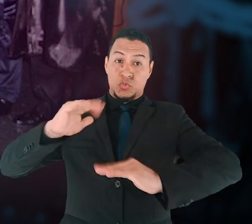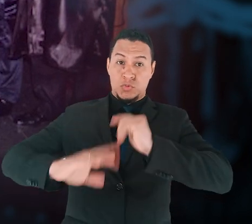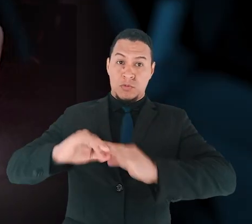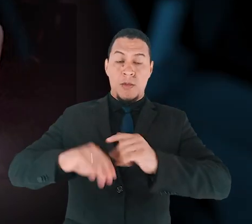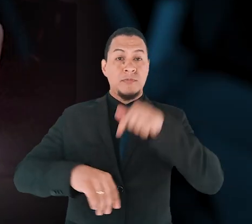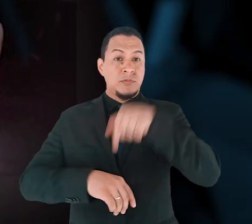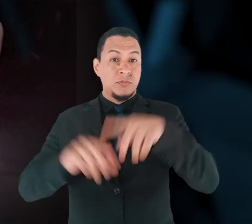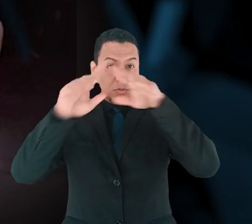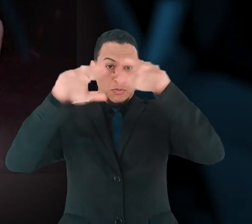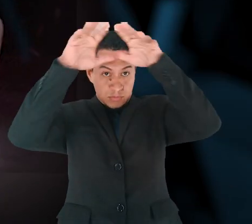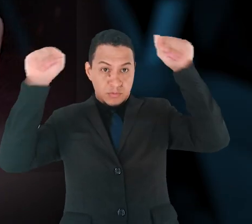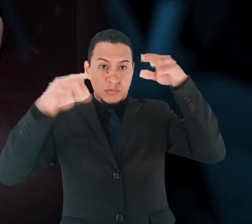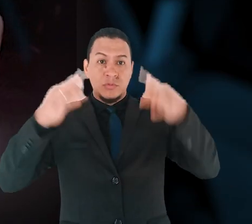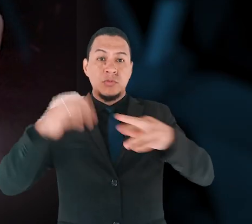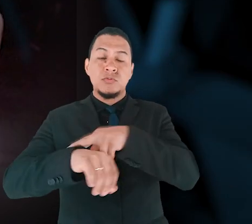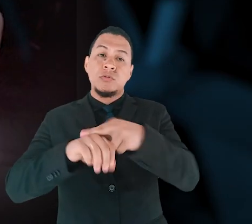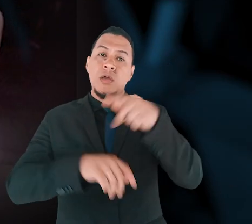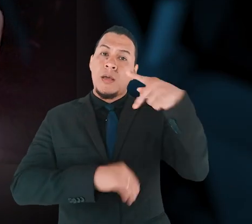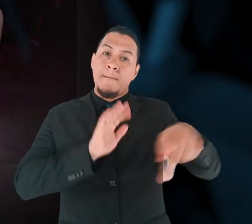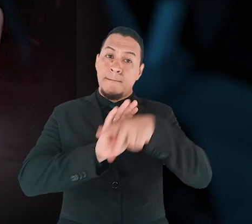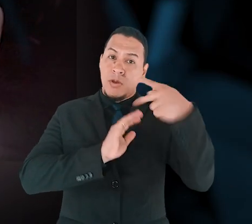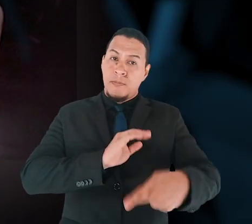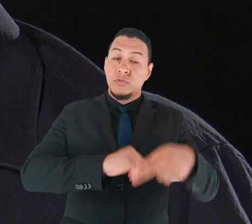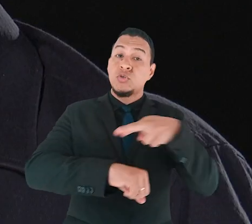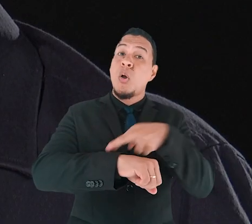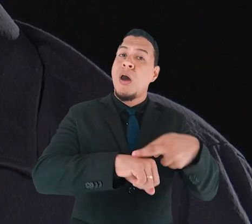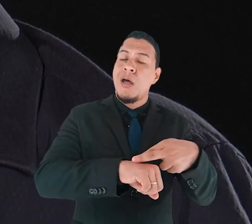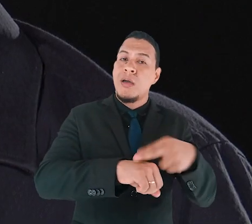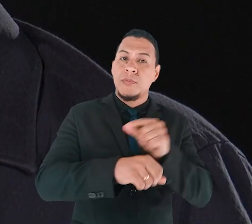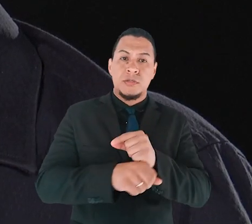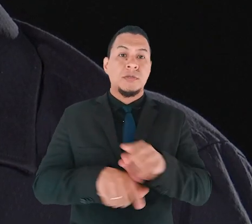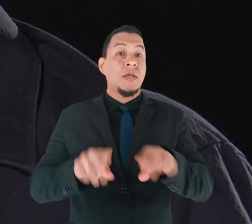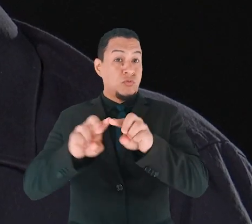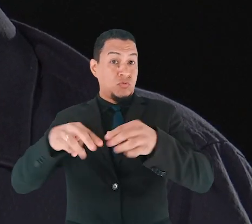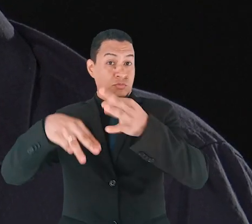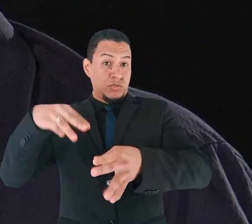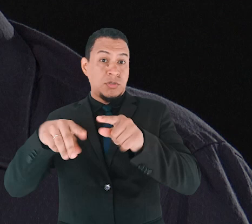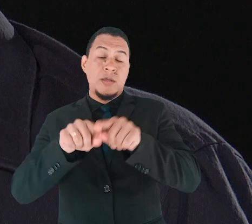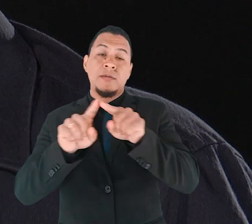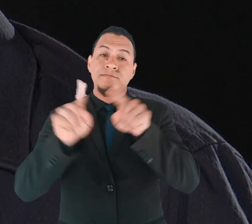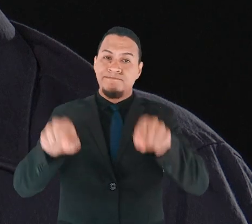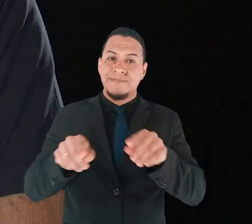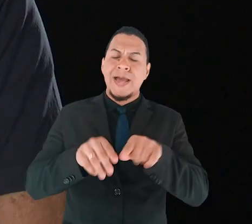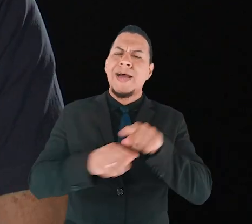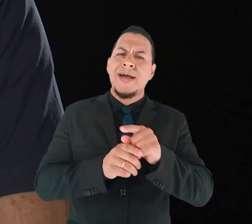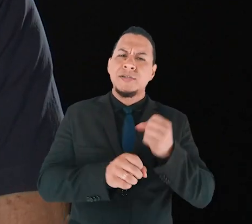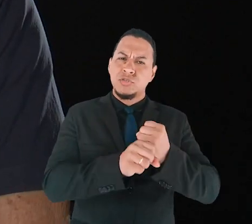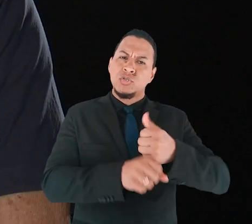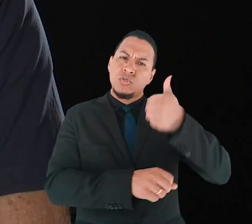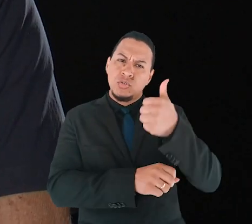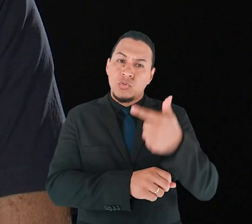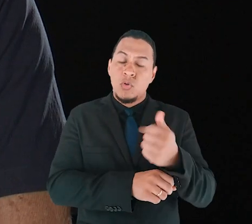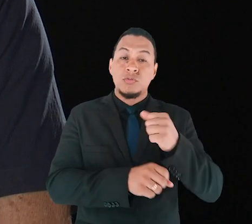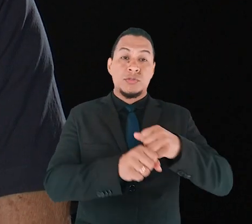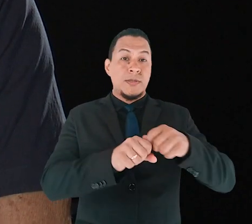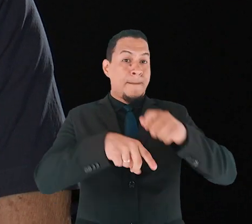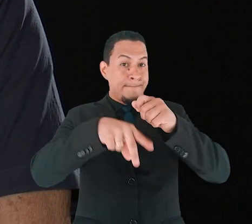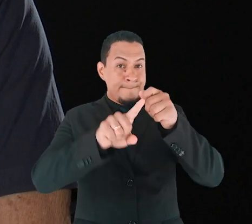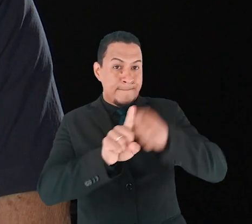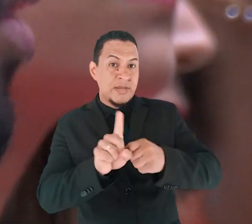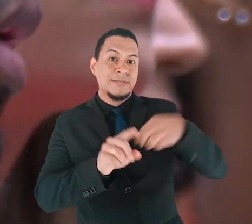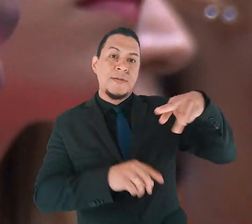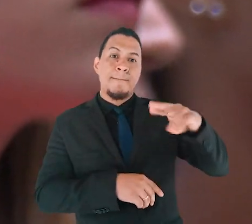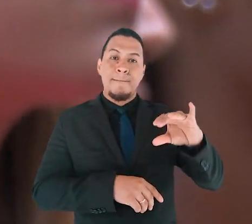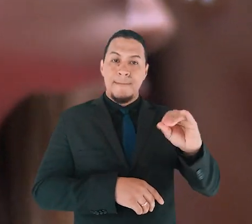no recém-criado Tribunal de Justiça de Roraima. Em 12 de maio de 1994, a educação corporativa